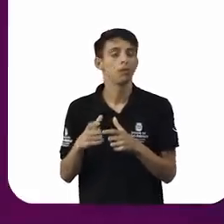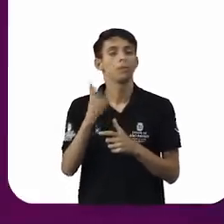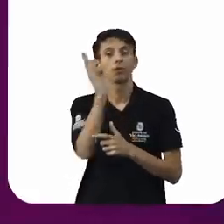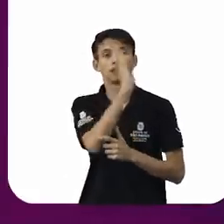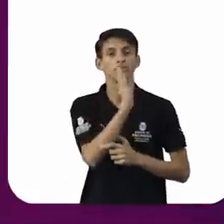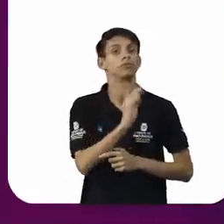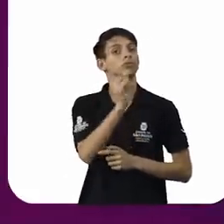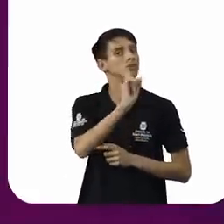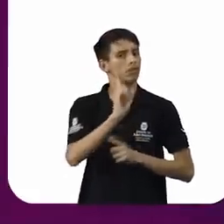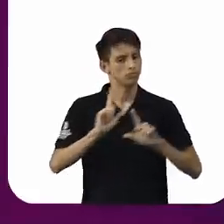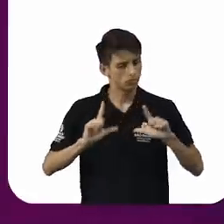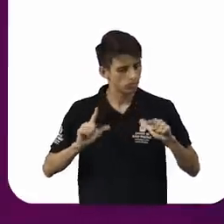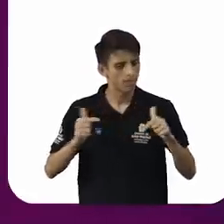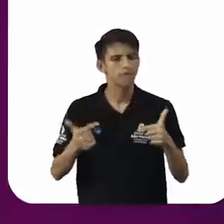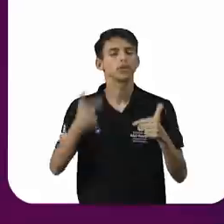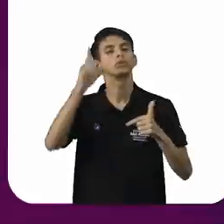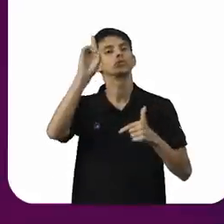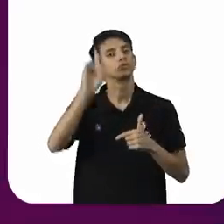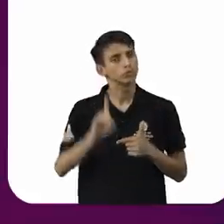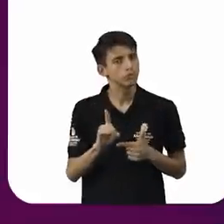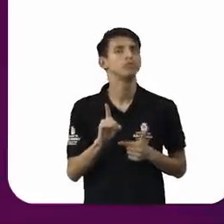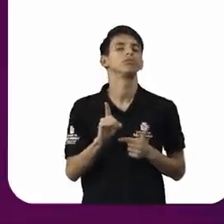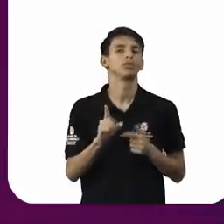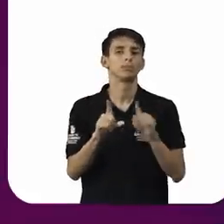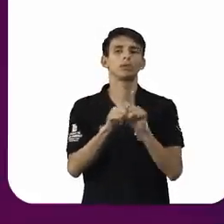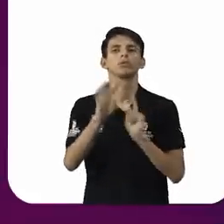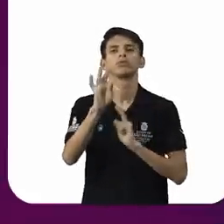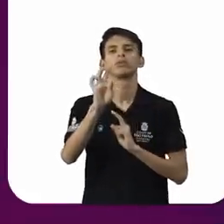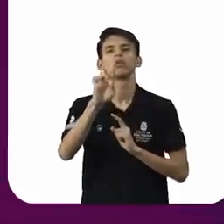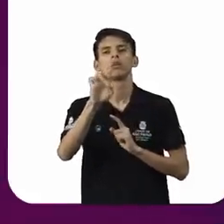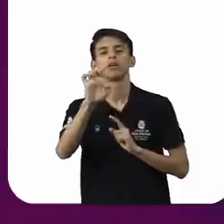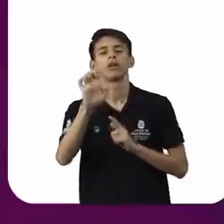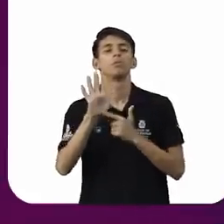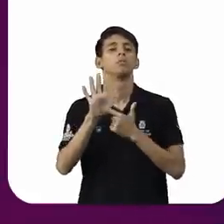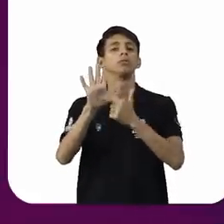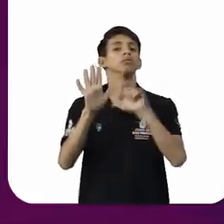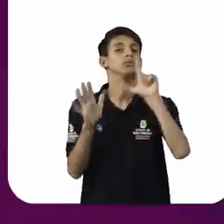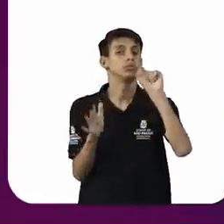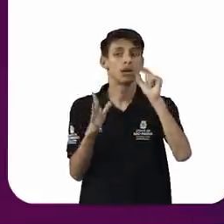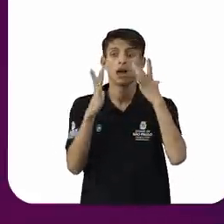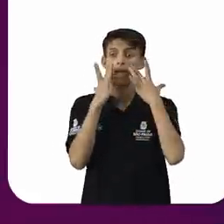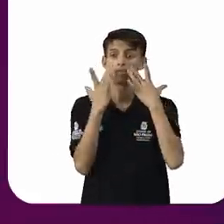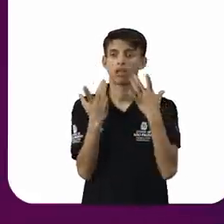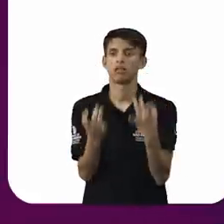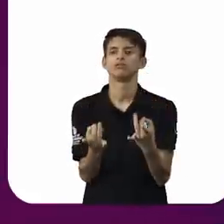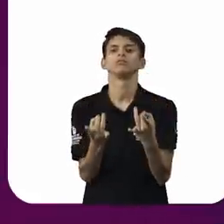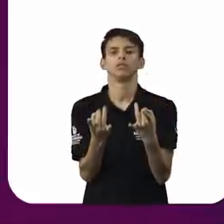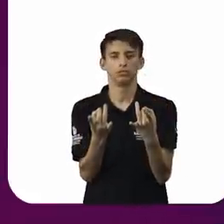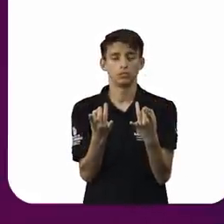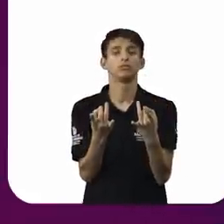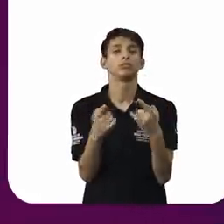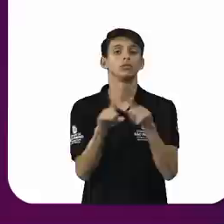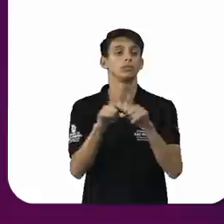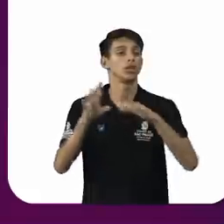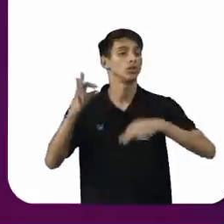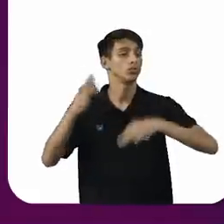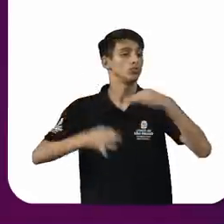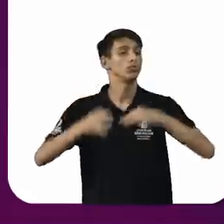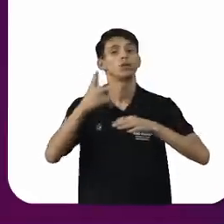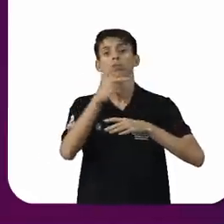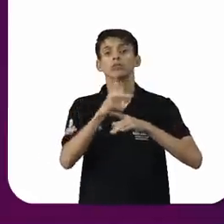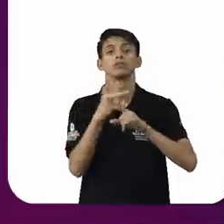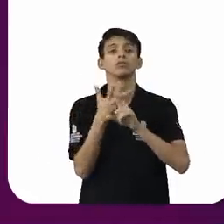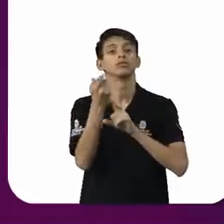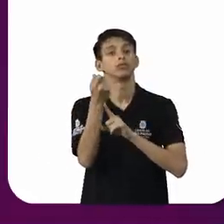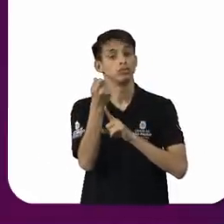grandes desafios para o direito e o TRE demonstra que está atento a isso, a justiça ganha,